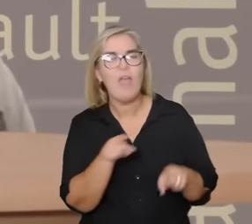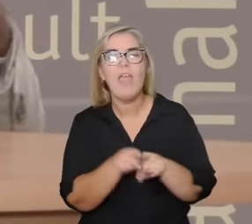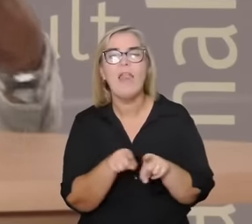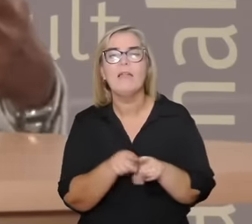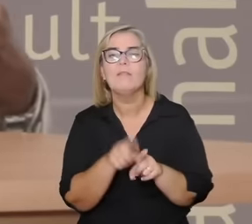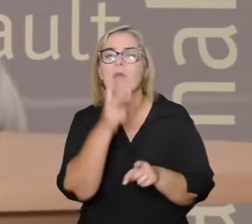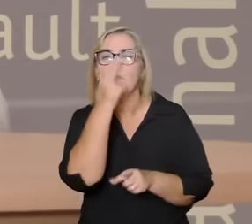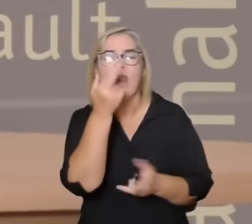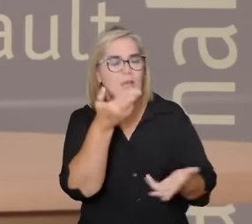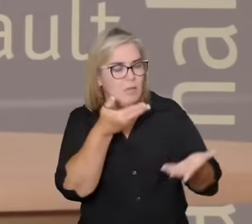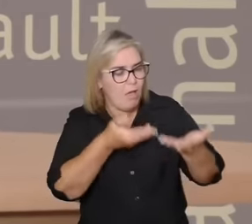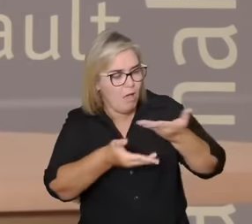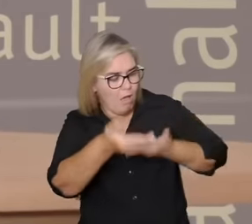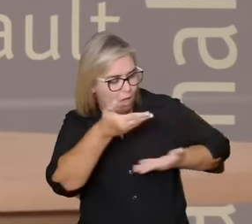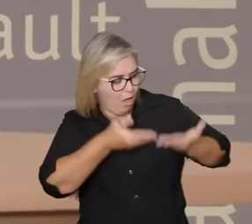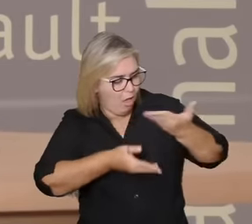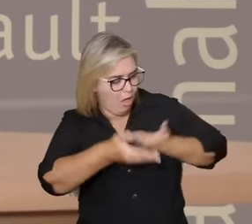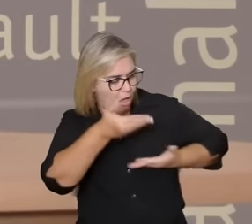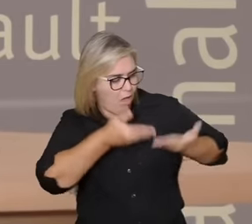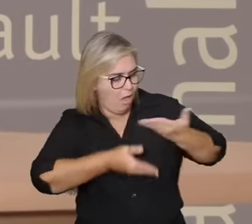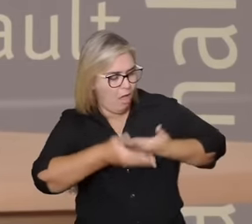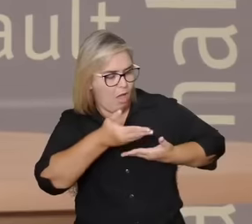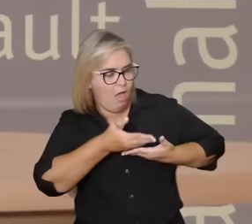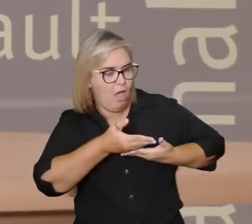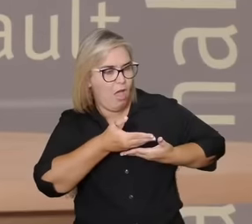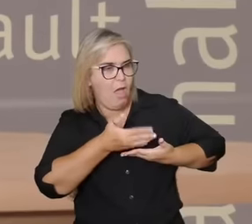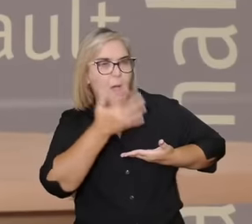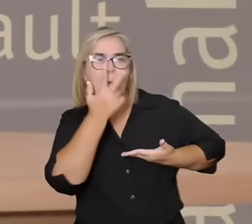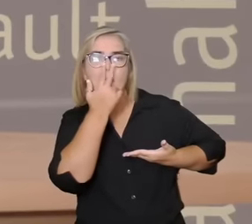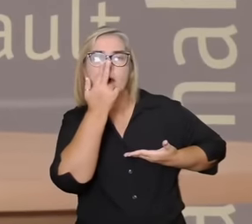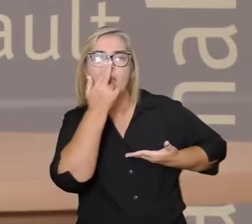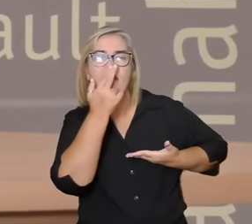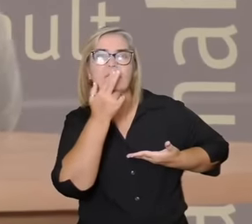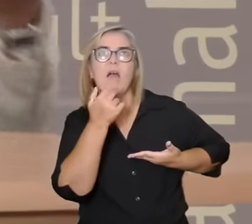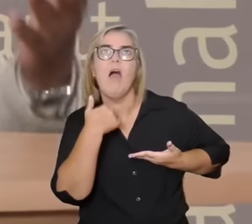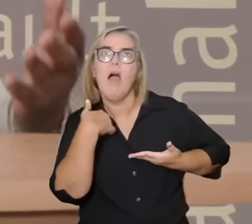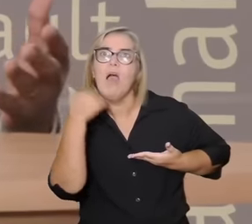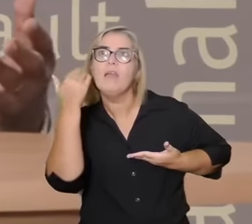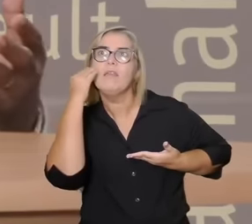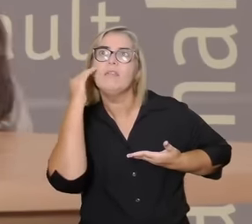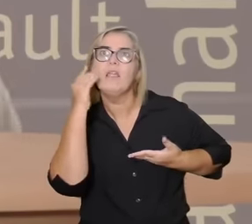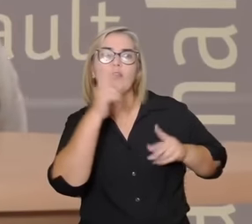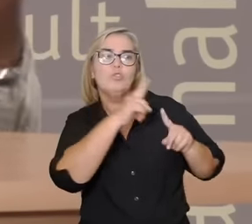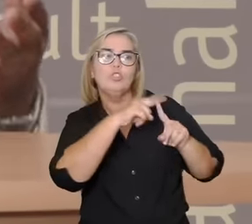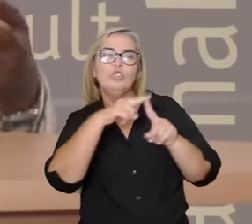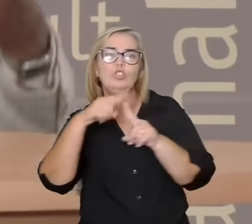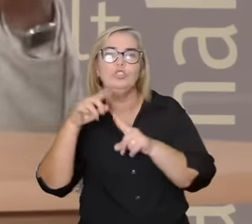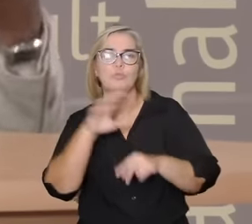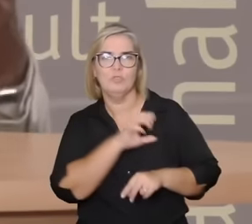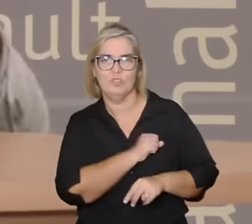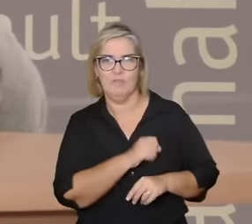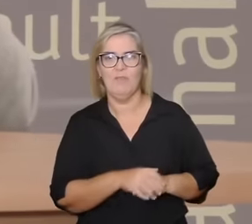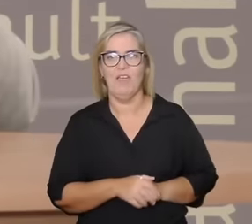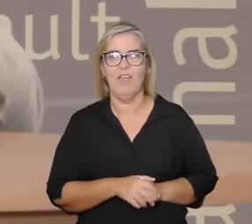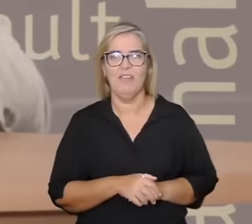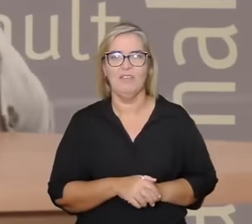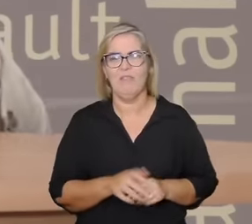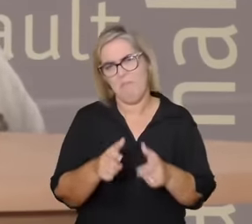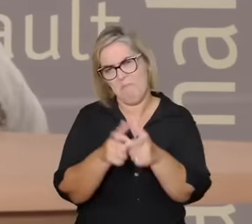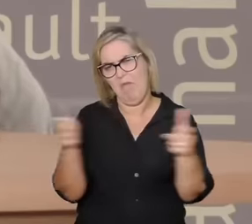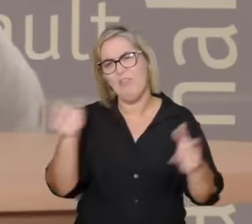criando condicionantes para certas formas de amar todo mundo quase todo mundo aqui deve ter visto aquela cena